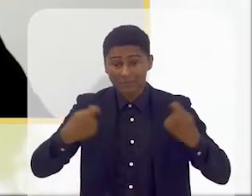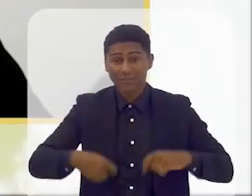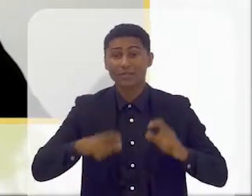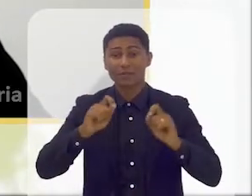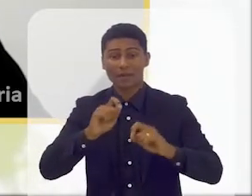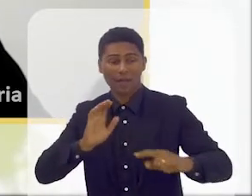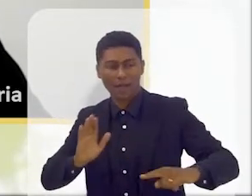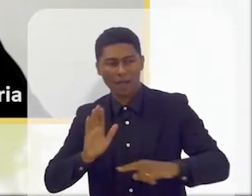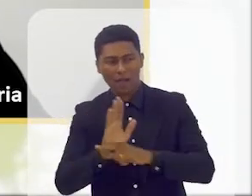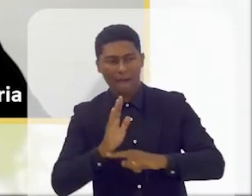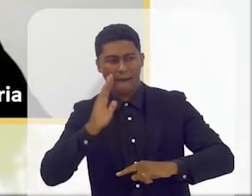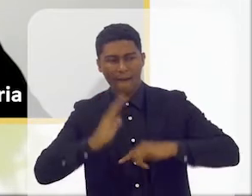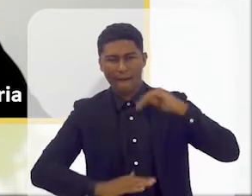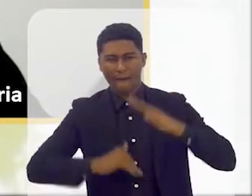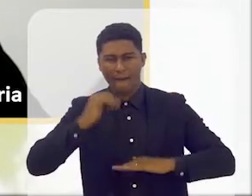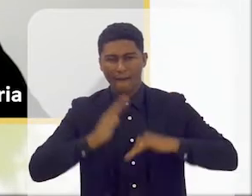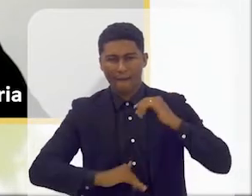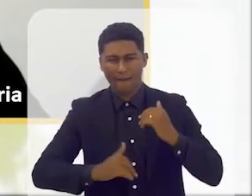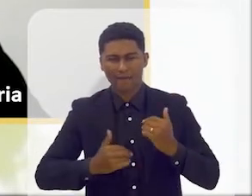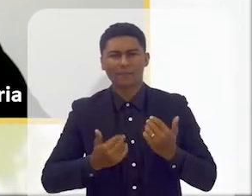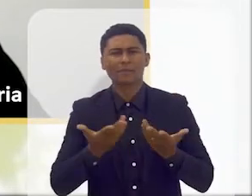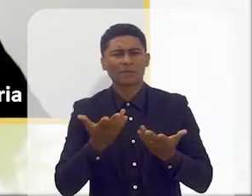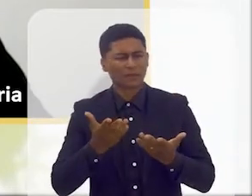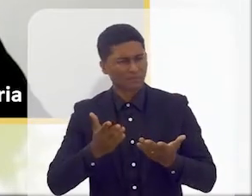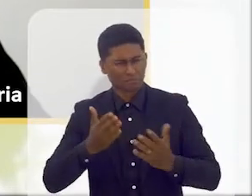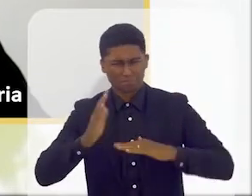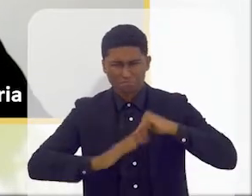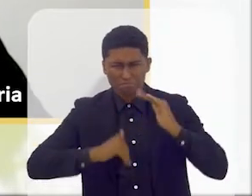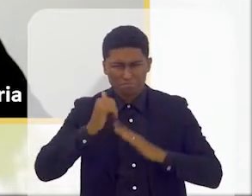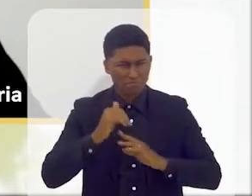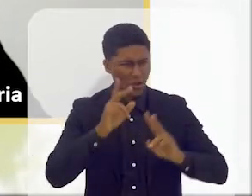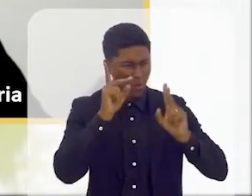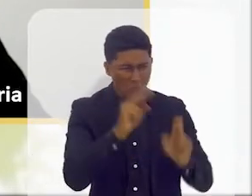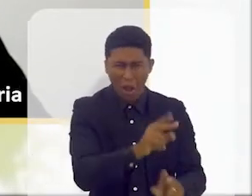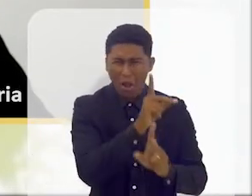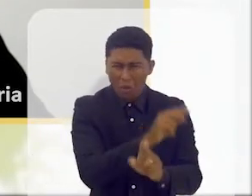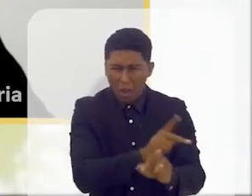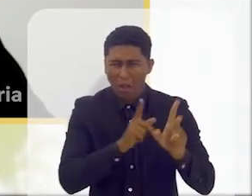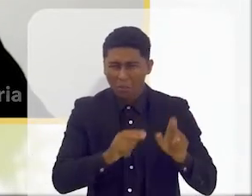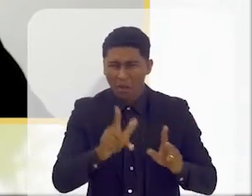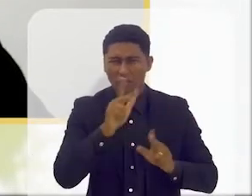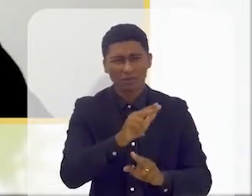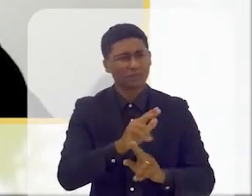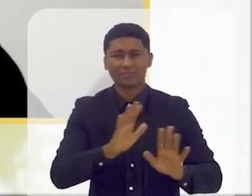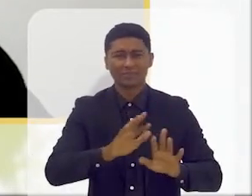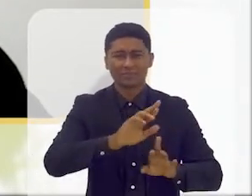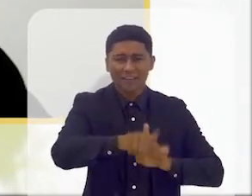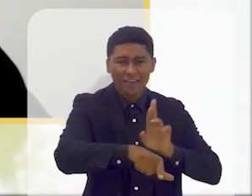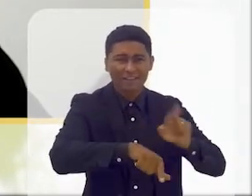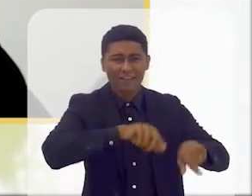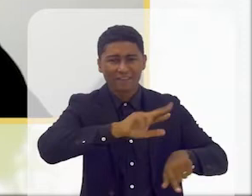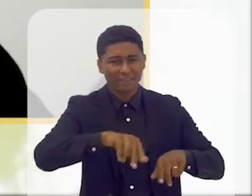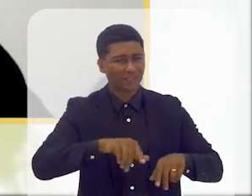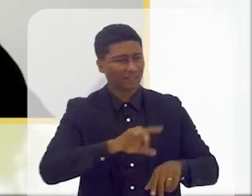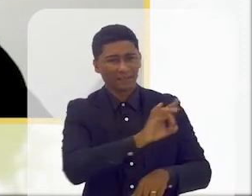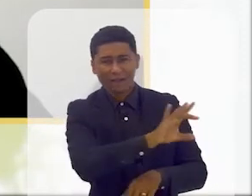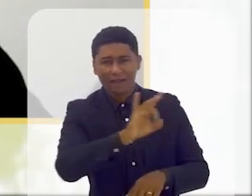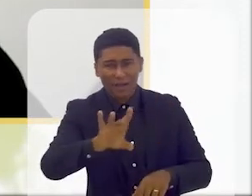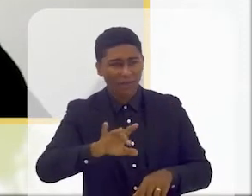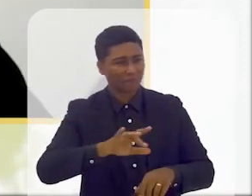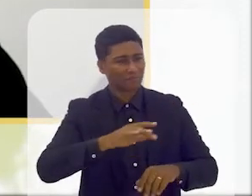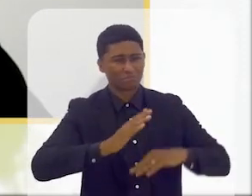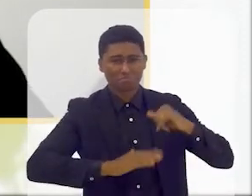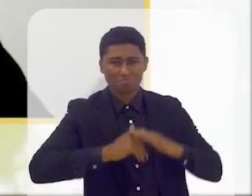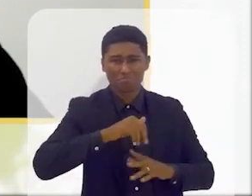e que dá varas e não são varas todas iguais. São varas de acordo com a capacidade de cada, de cada